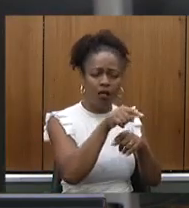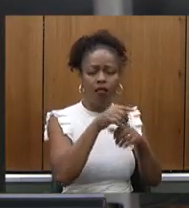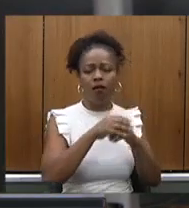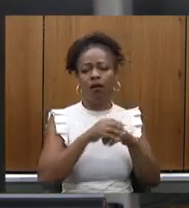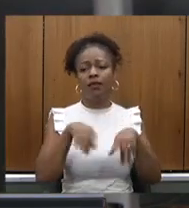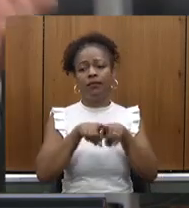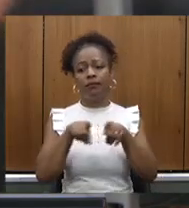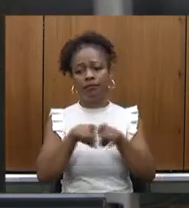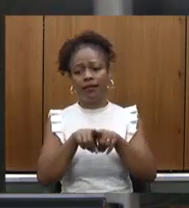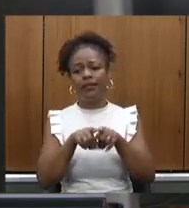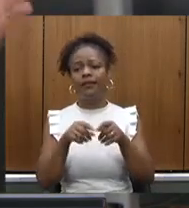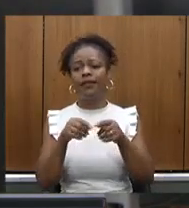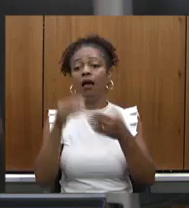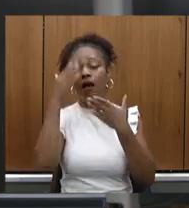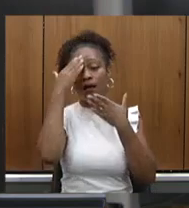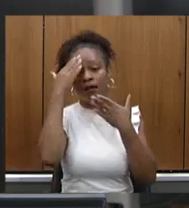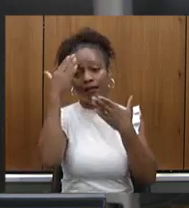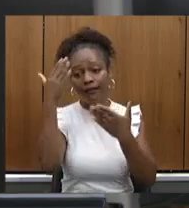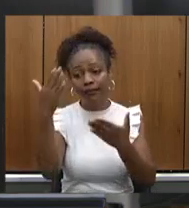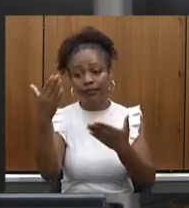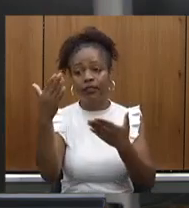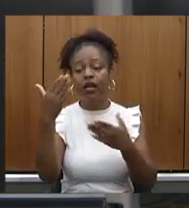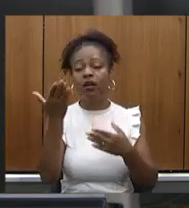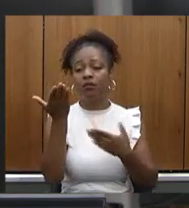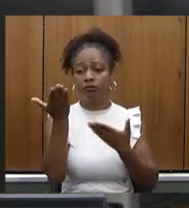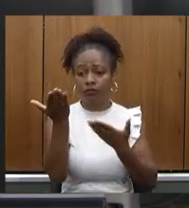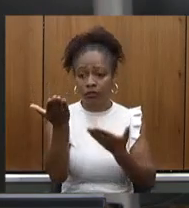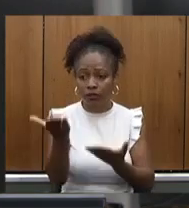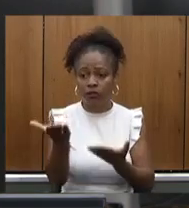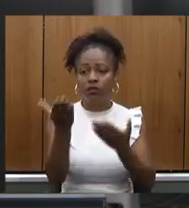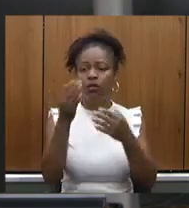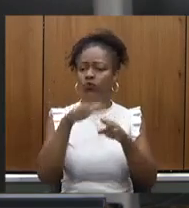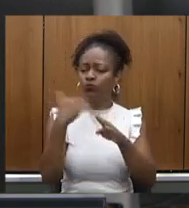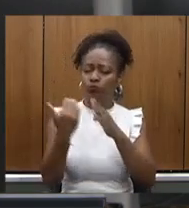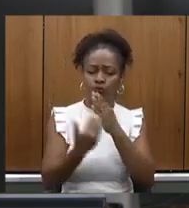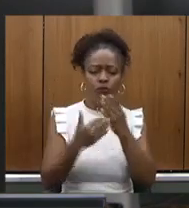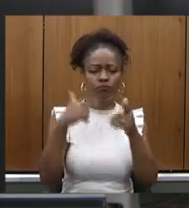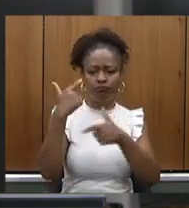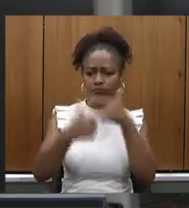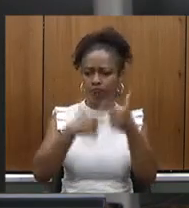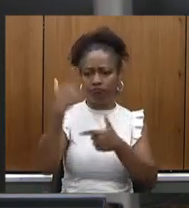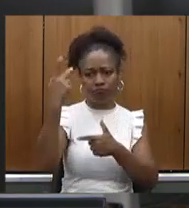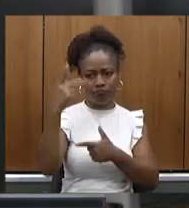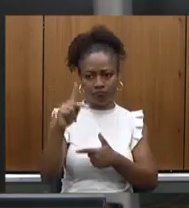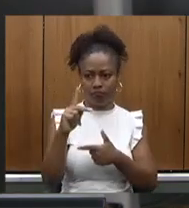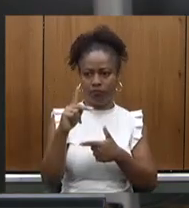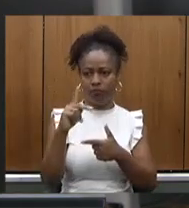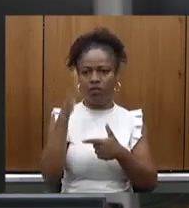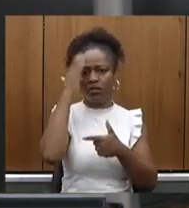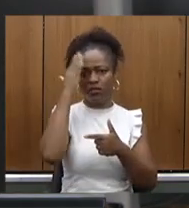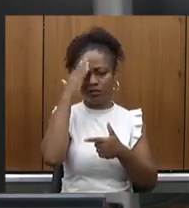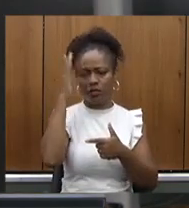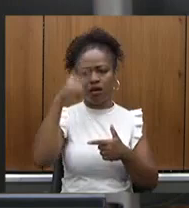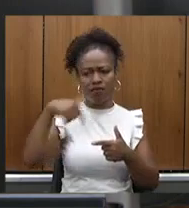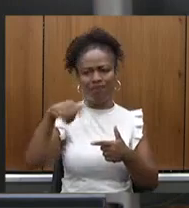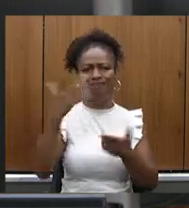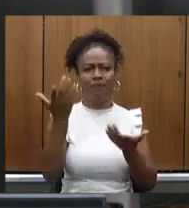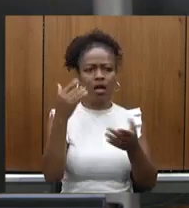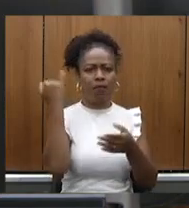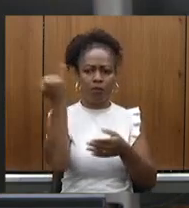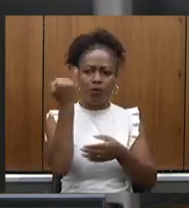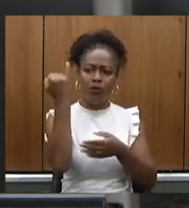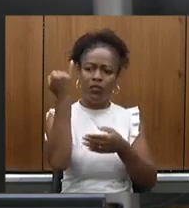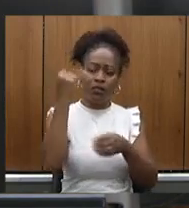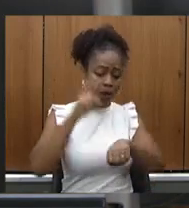Zema mas para agradecer vossa excelência por tudo que foi feito sabemos da importância que temos no momento